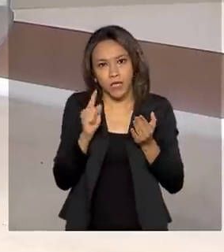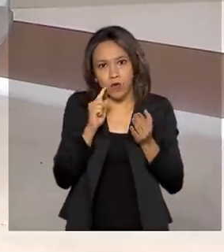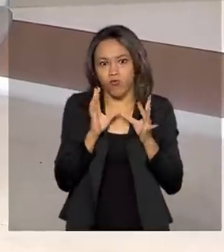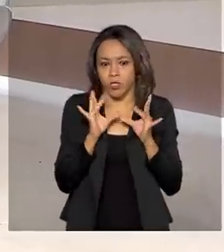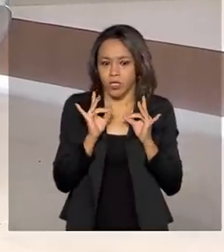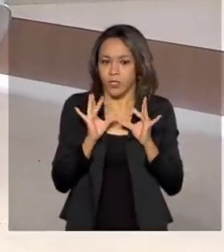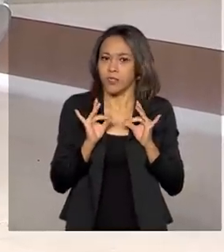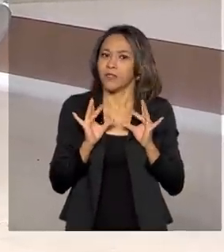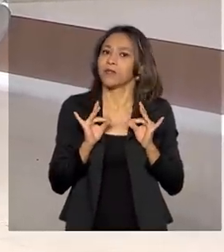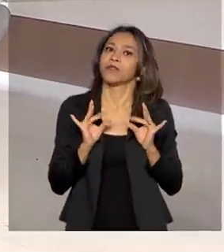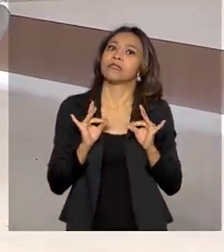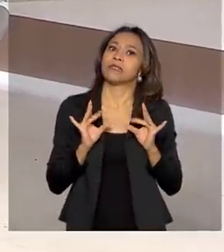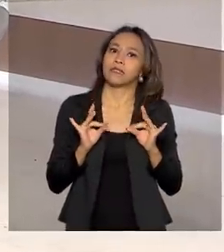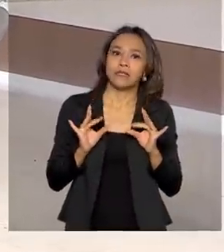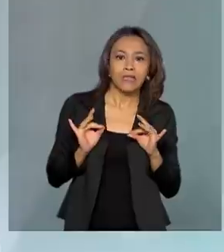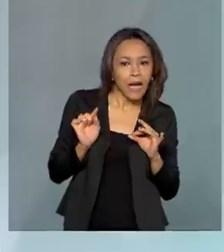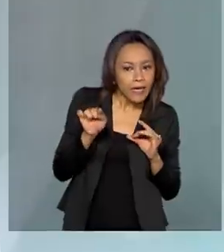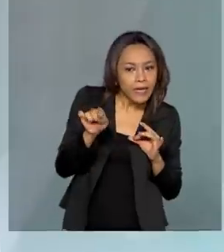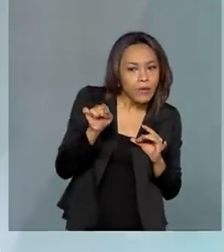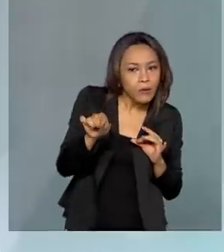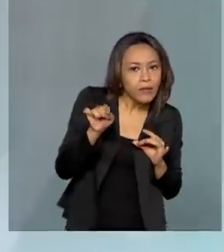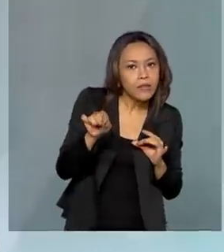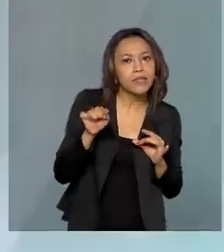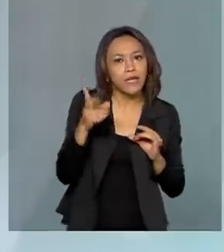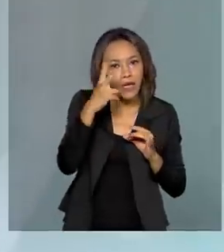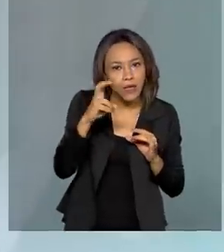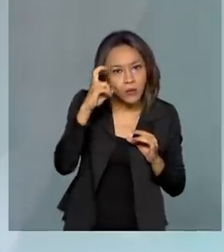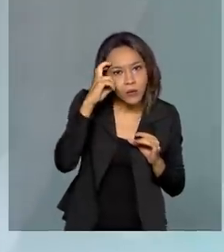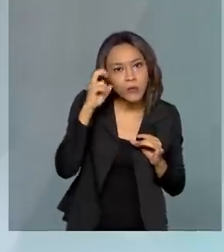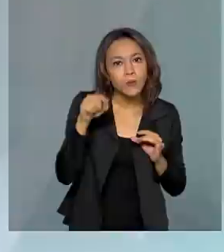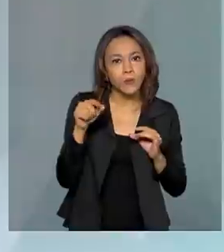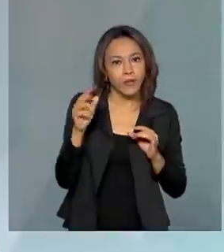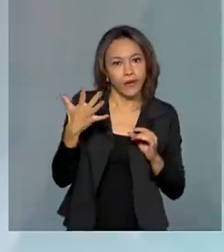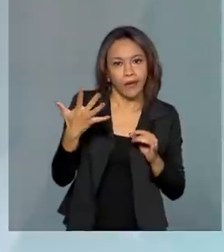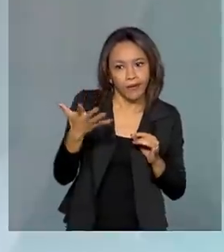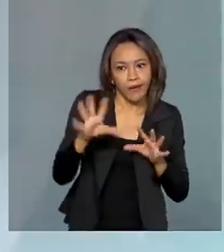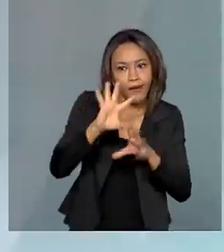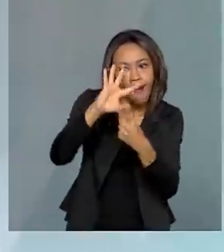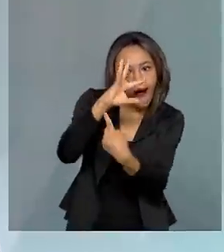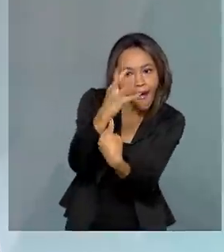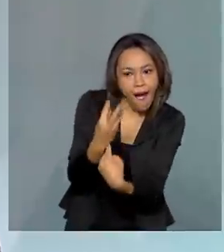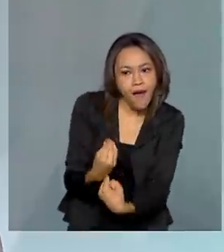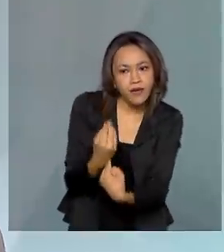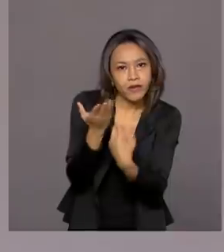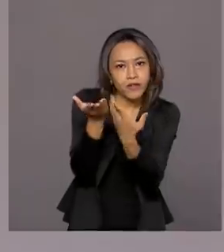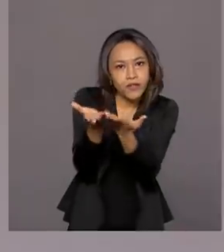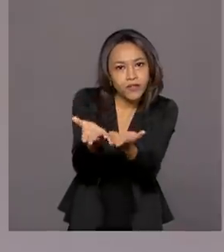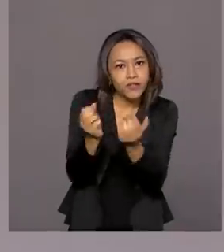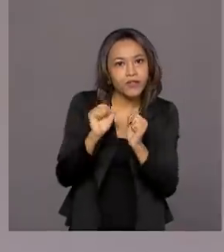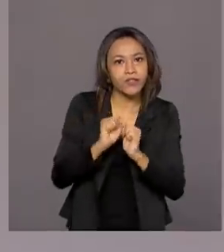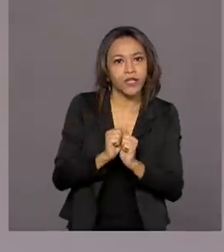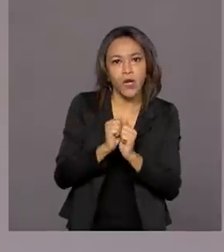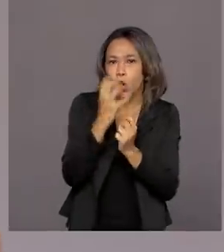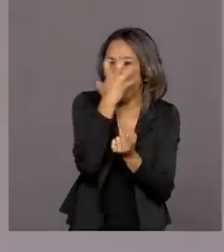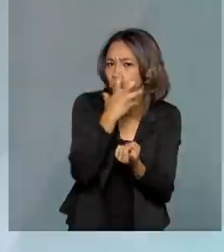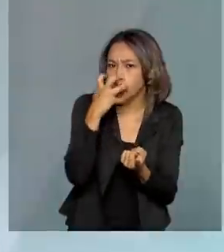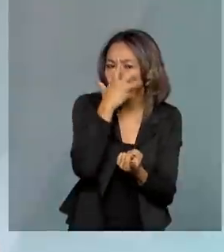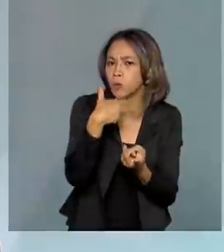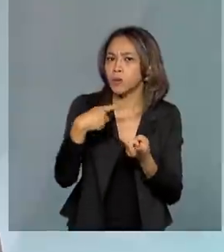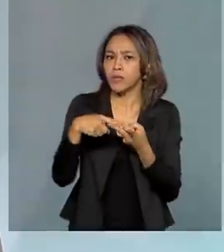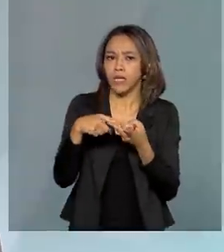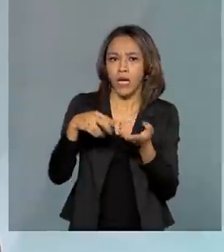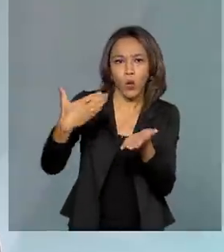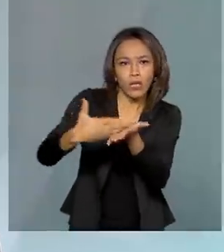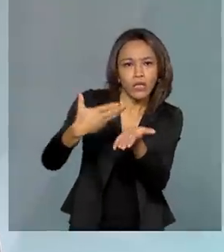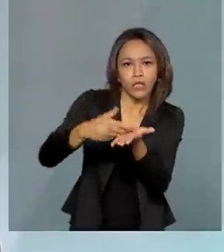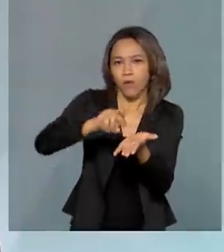propriedade, aquele bem, aquela arte. Aquela manifestação cultural. Exatamente.